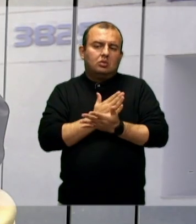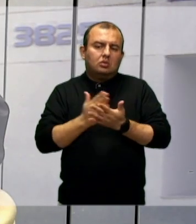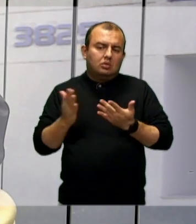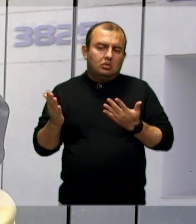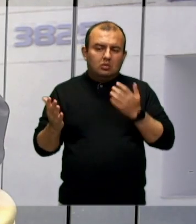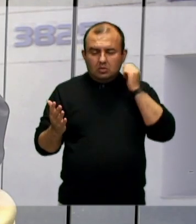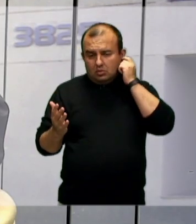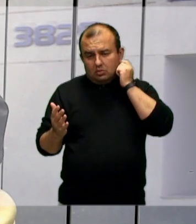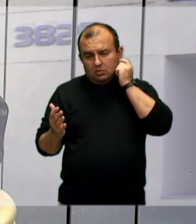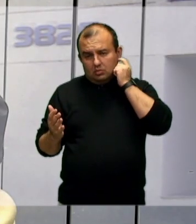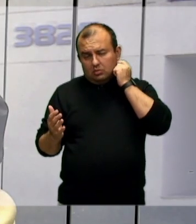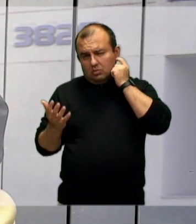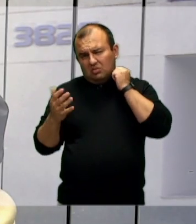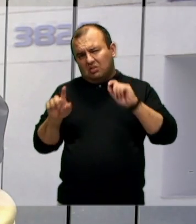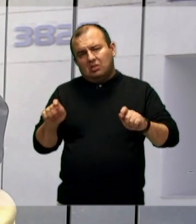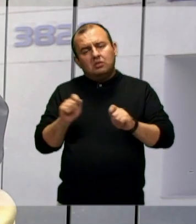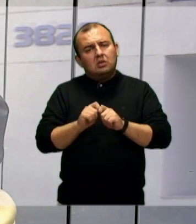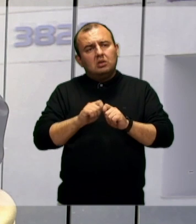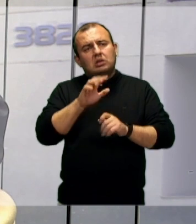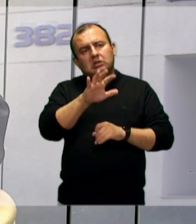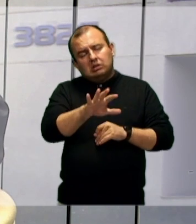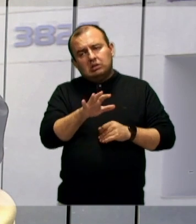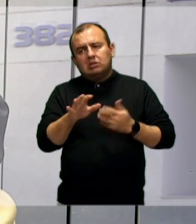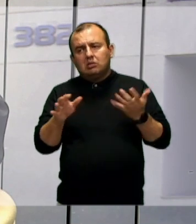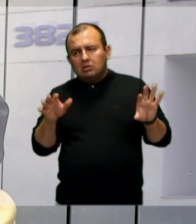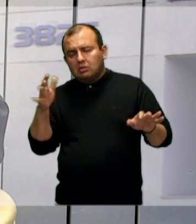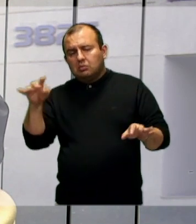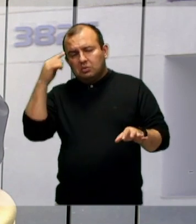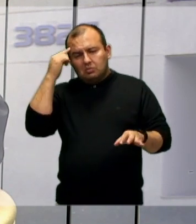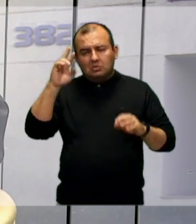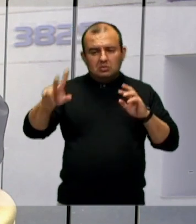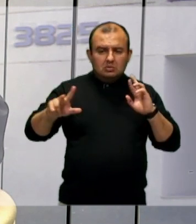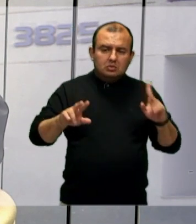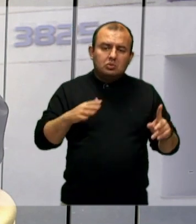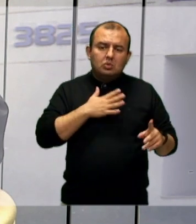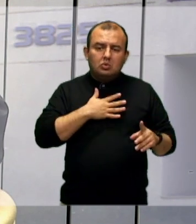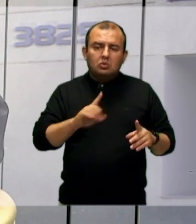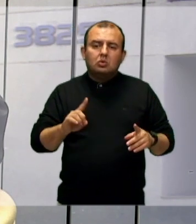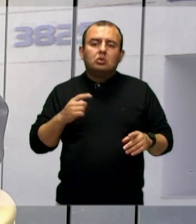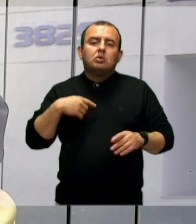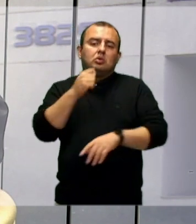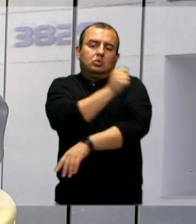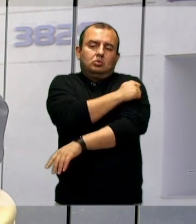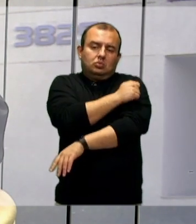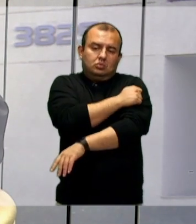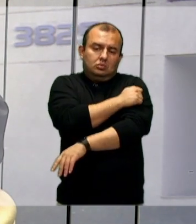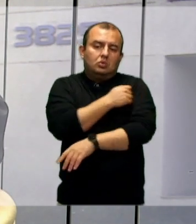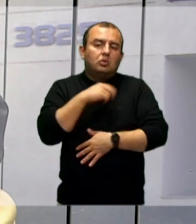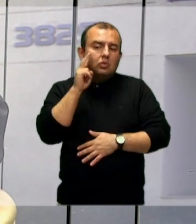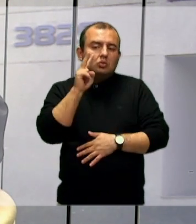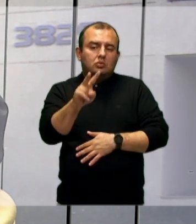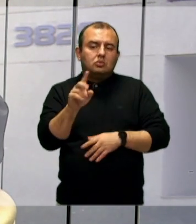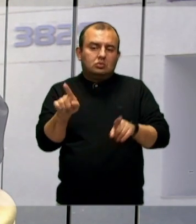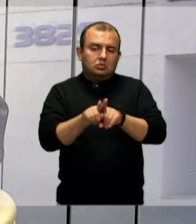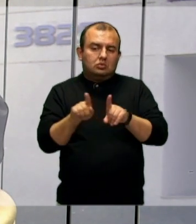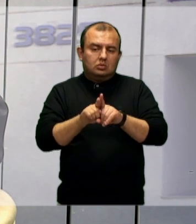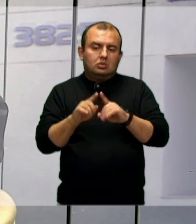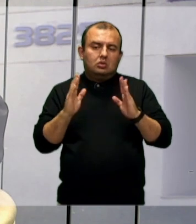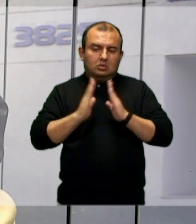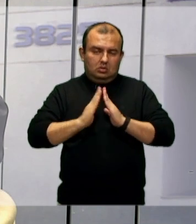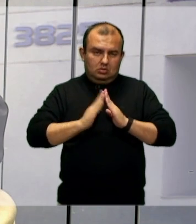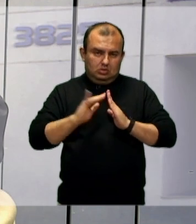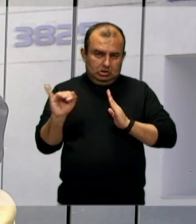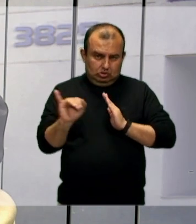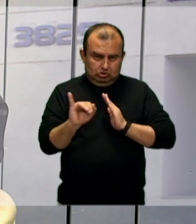fazendo alguma coisa, tem um pensamento que o outro não gosta, mas eu, como aluno, eu vejo o quê? Como também morador da minha